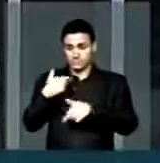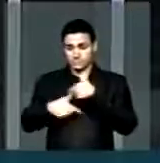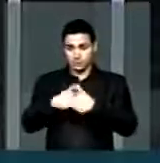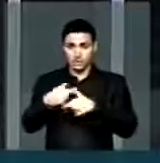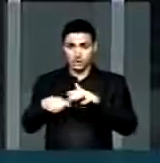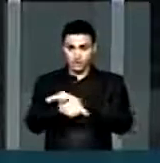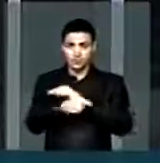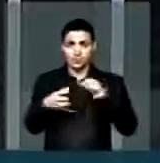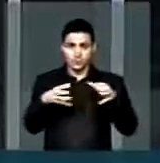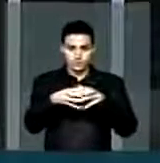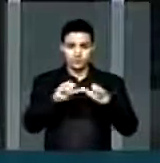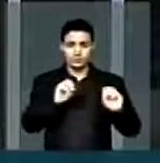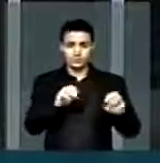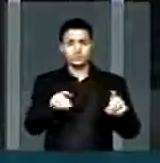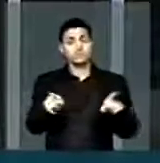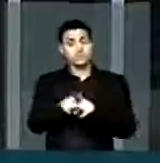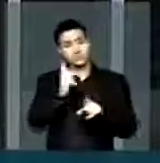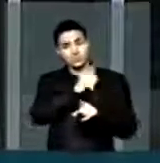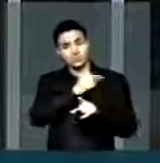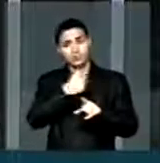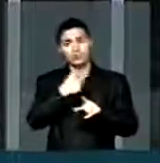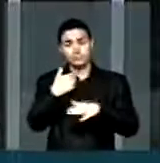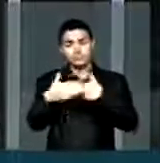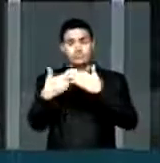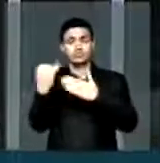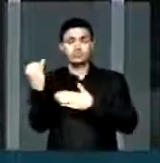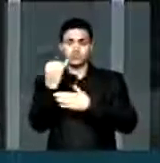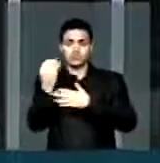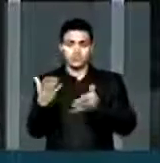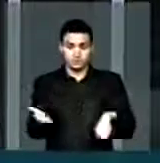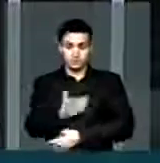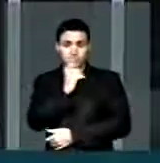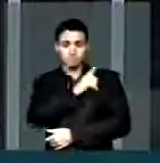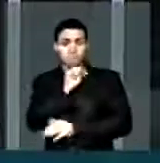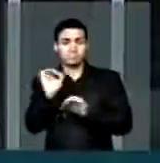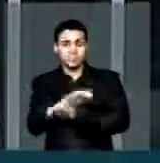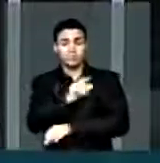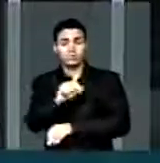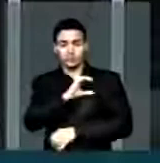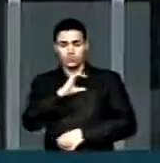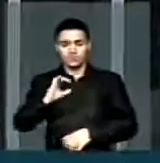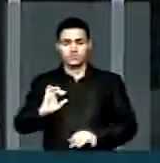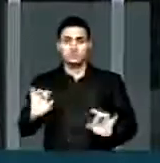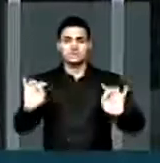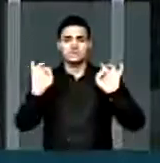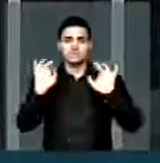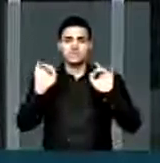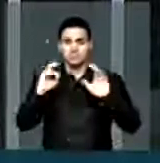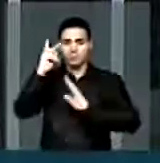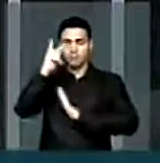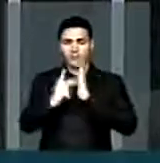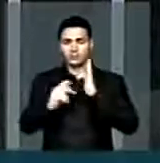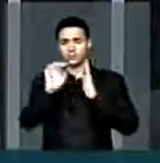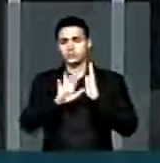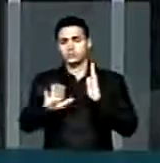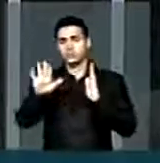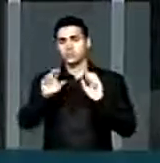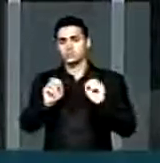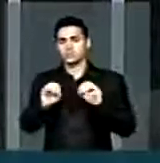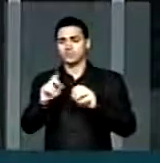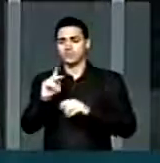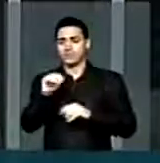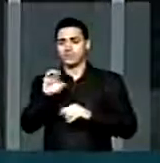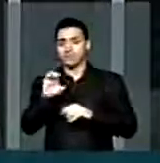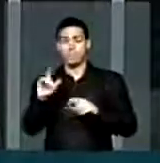Casa, pelo avanço importante que essa Casa teve hoje na Comissão Especial do Plano Nacional da Educação, com a